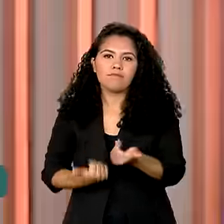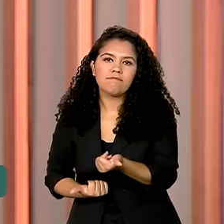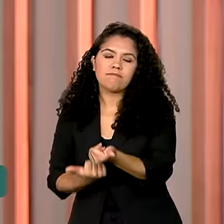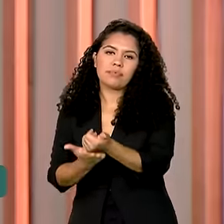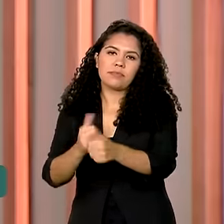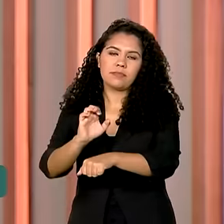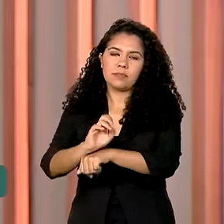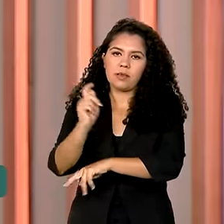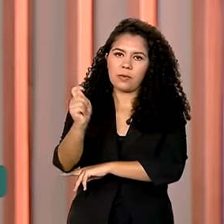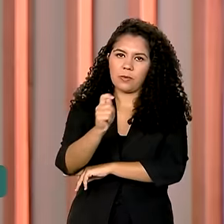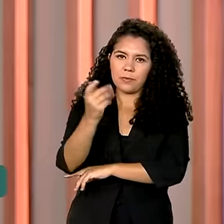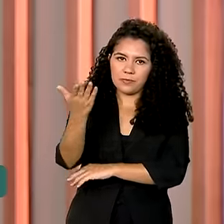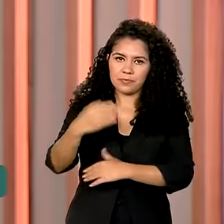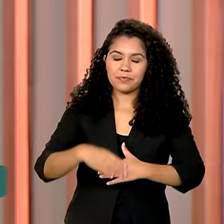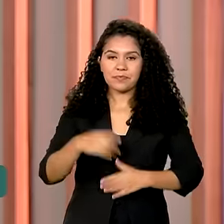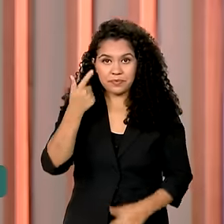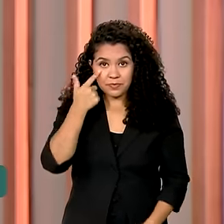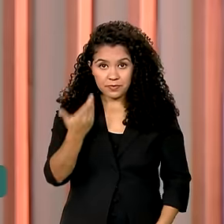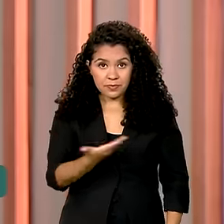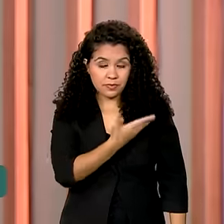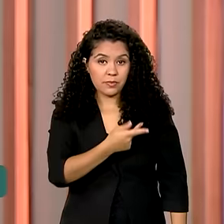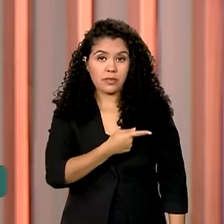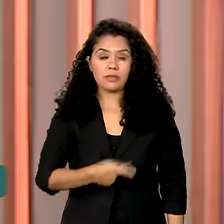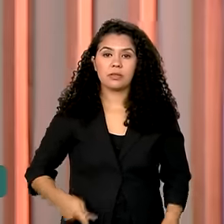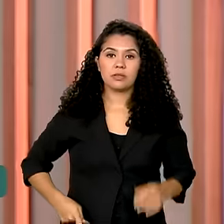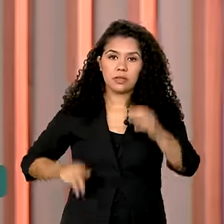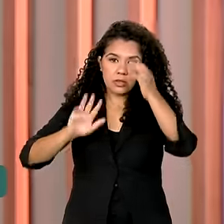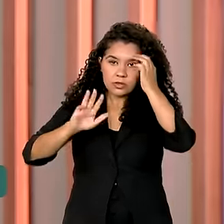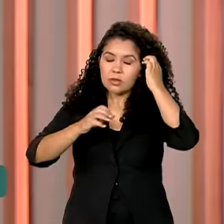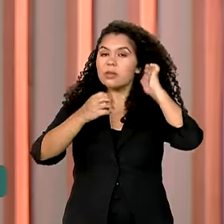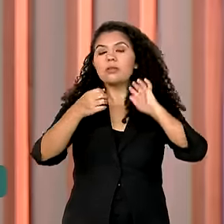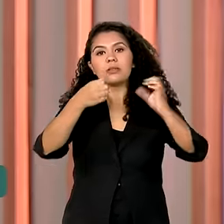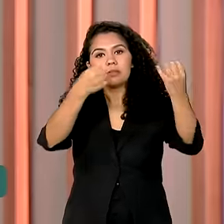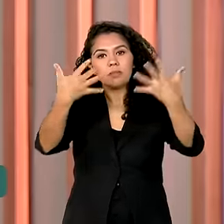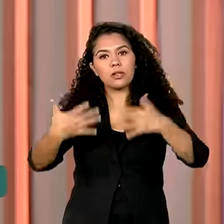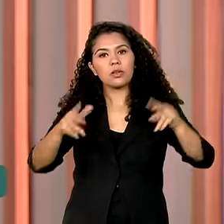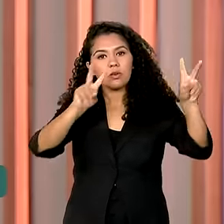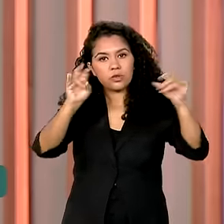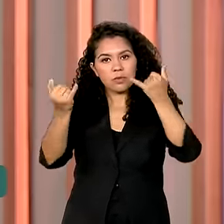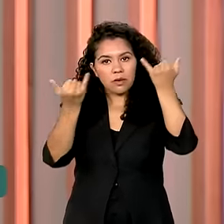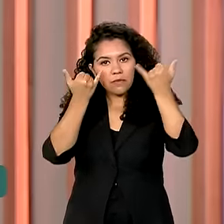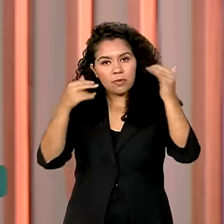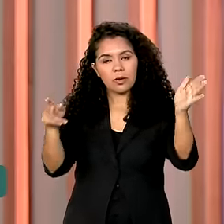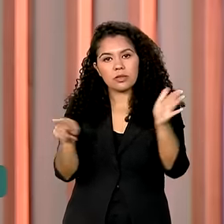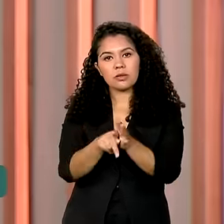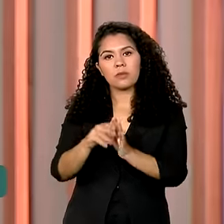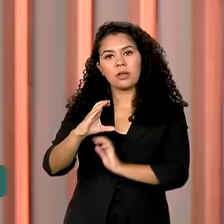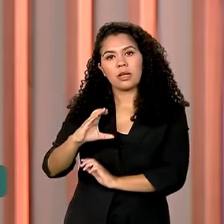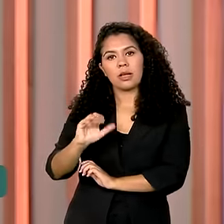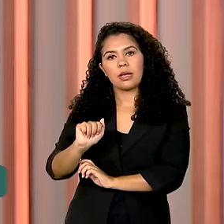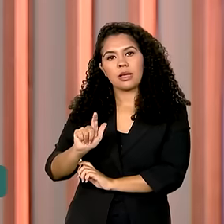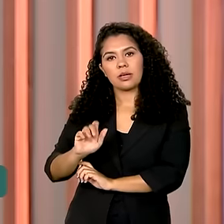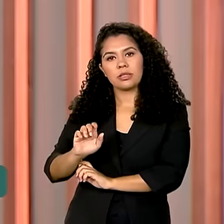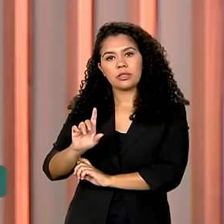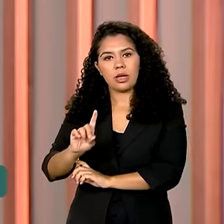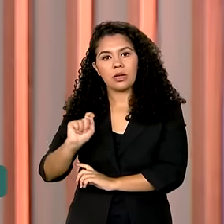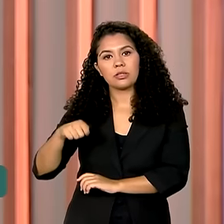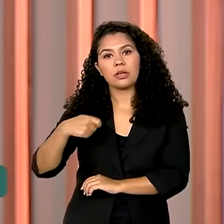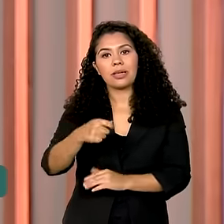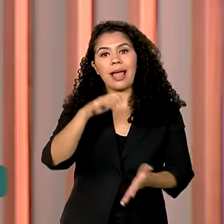Sul. É, você viu aí que o presidente Lula citou os dados do Cagede, que é o Cadastro Geral de Empregados e